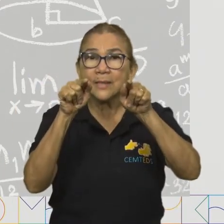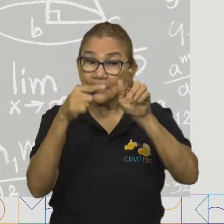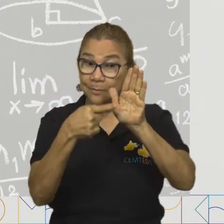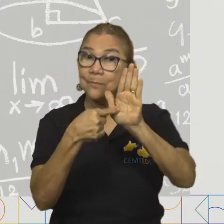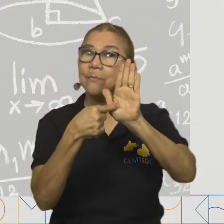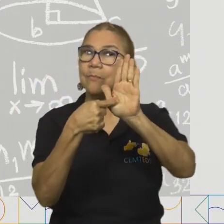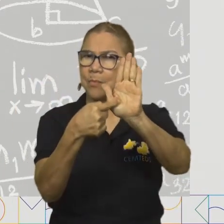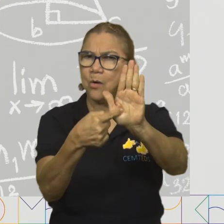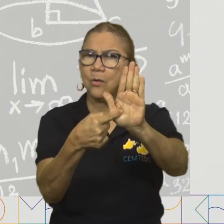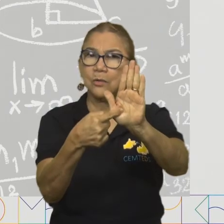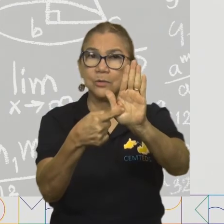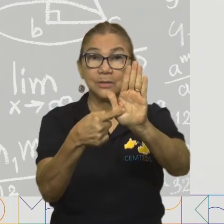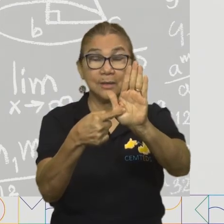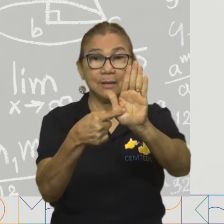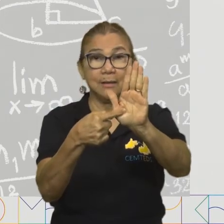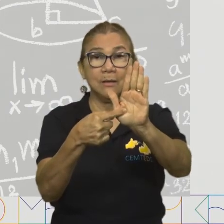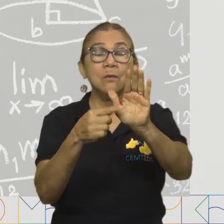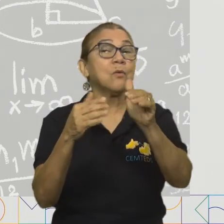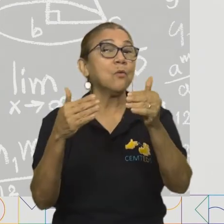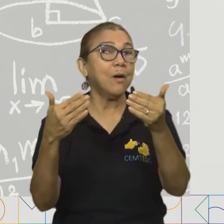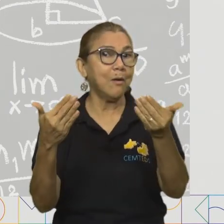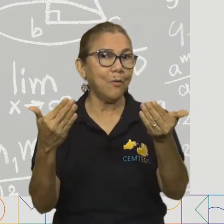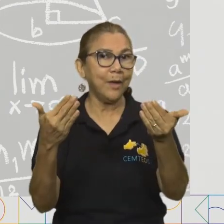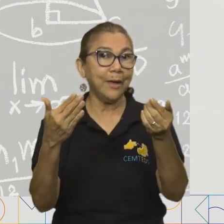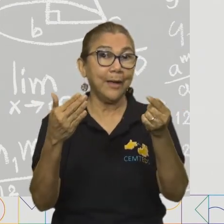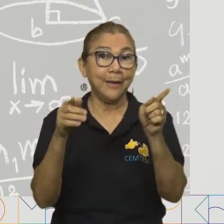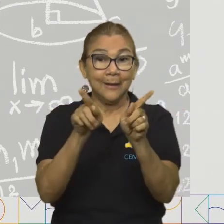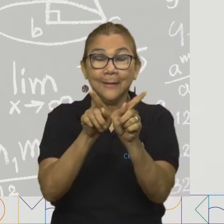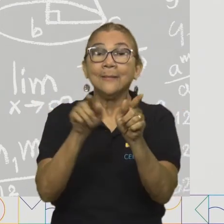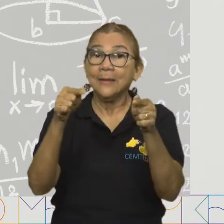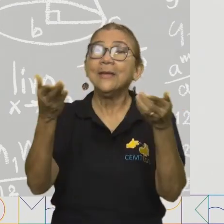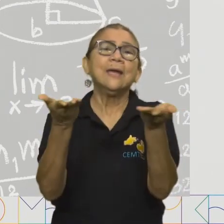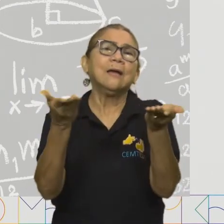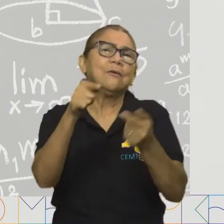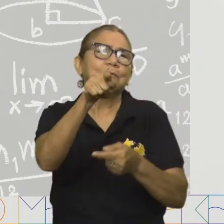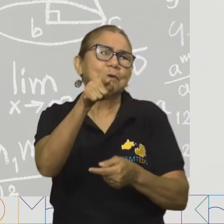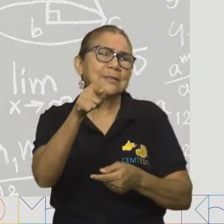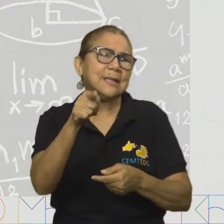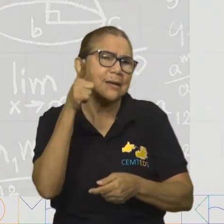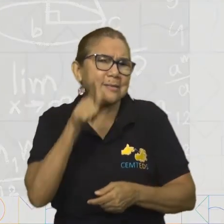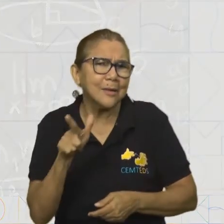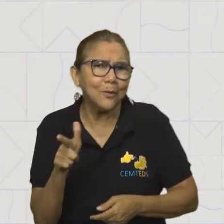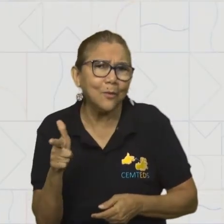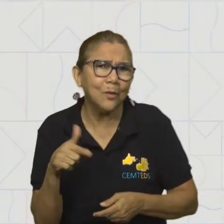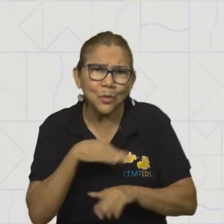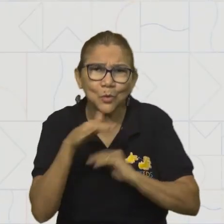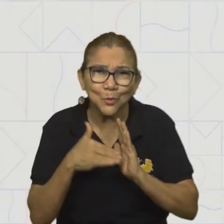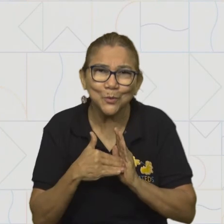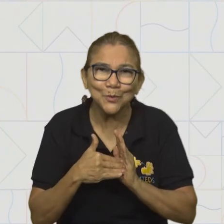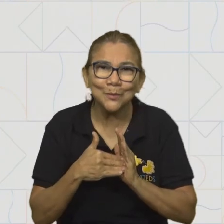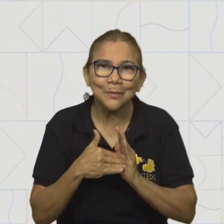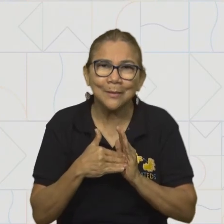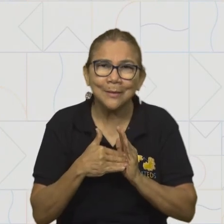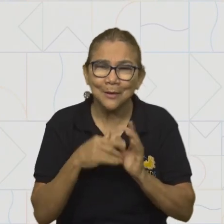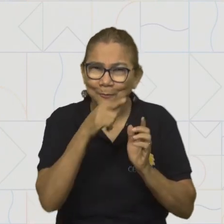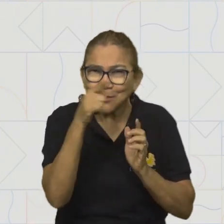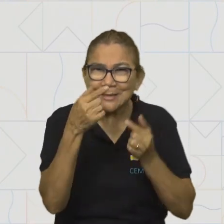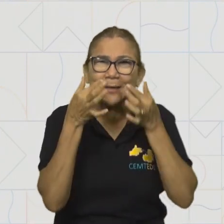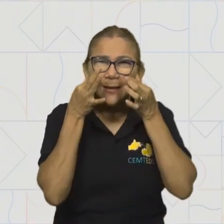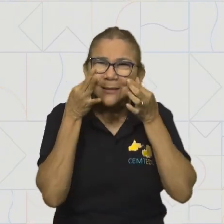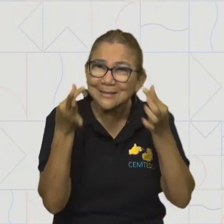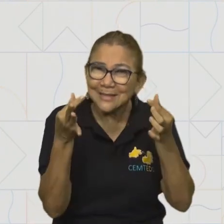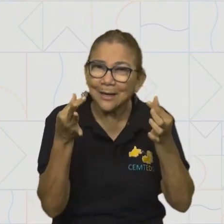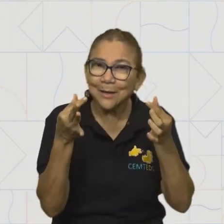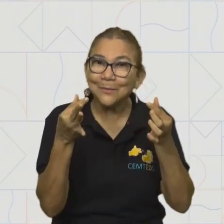se definem, tá bom? E esses pontos vão definir qual é o segmento de reta. E aí, acertaram todas as